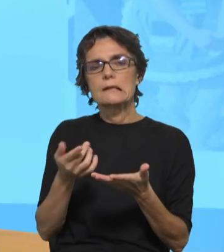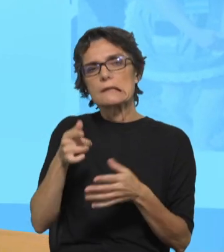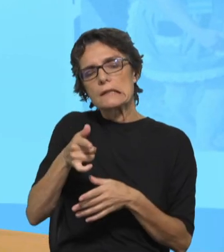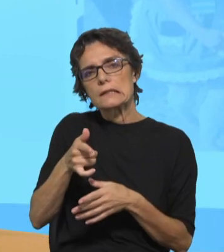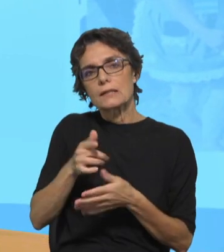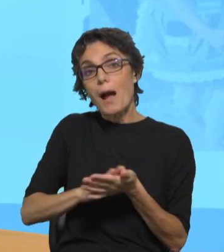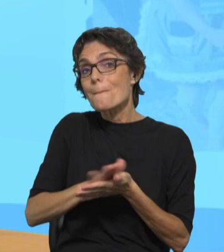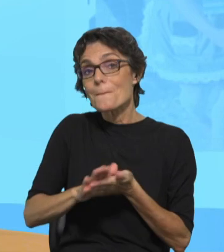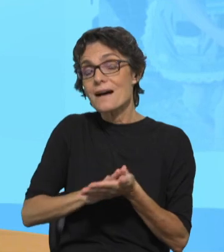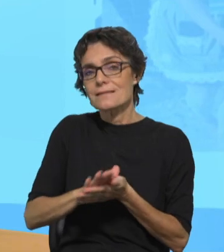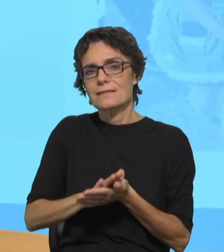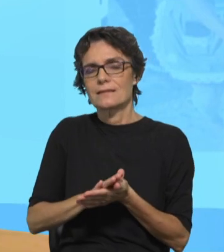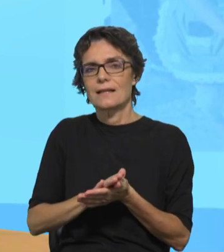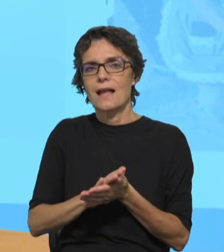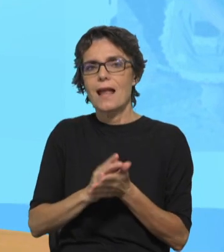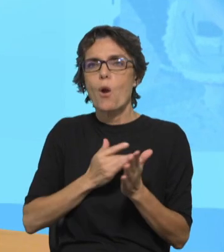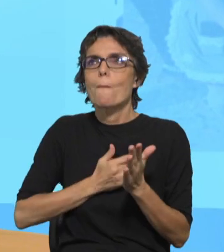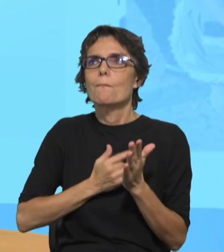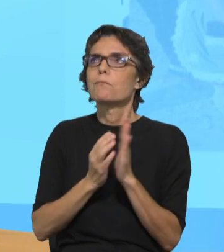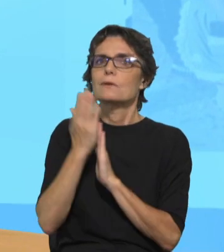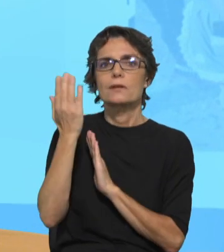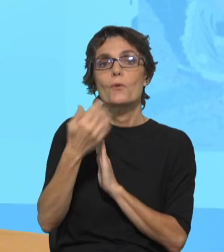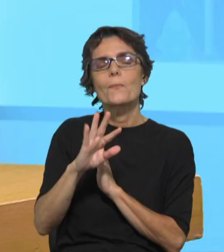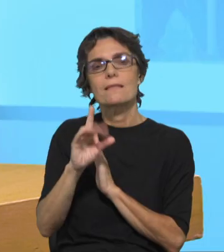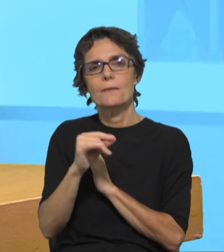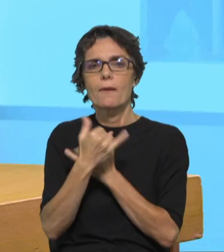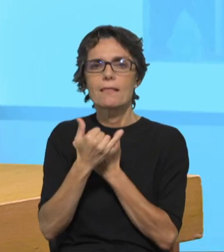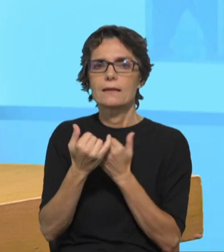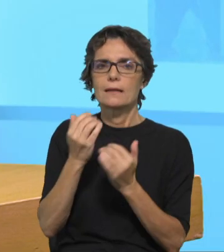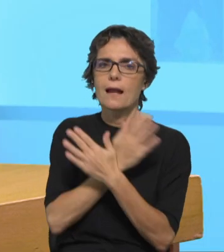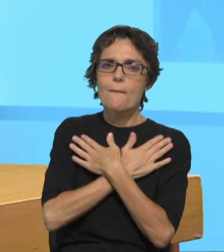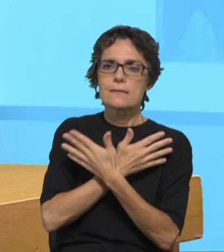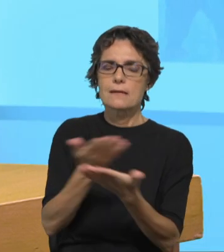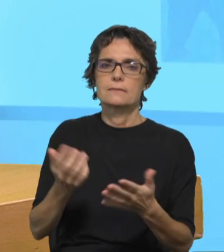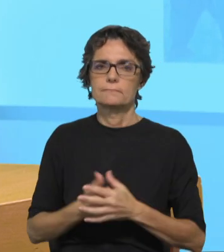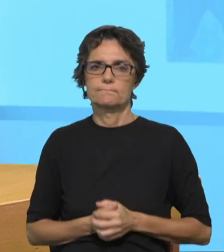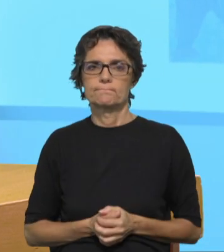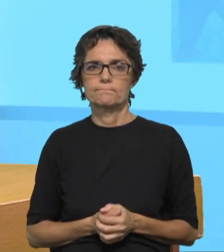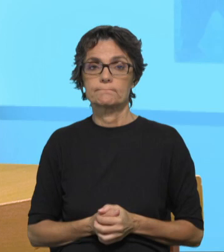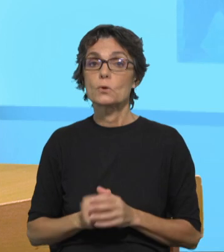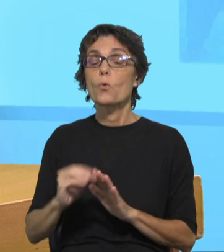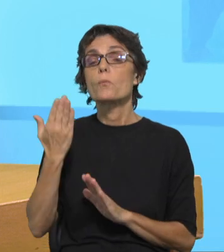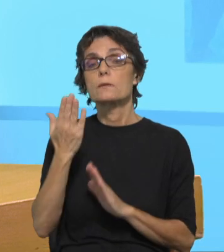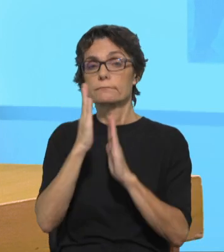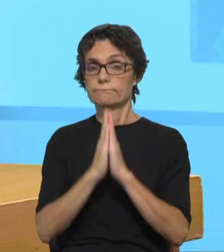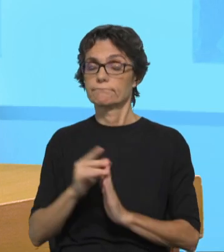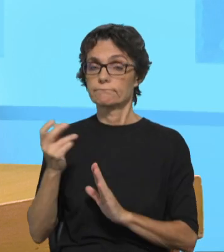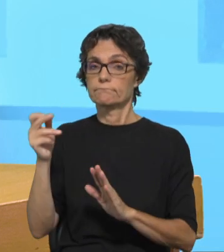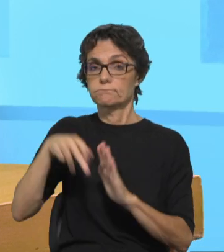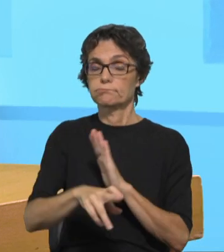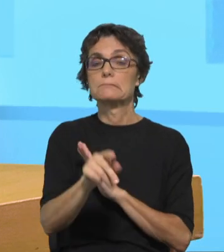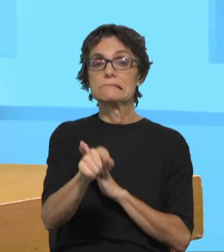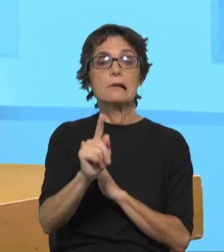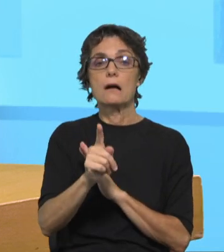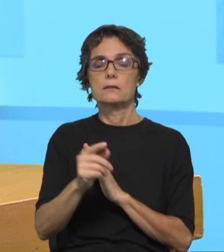mas onde se celebra também a alegria e a amizade entre todos? O primeiro rito de entrada na igreja é o batismo. No batismo das crianças,